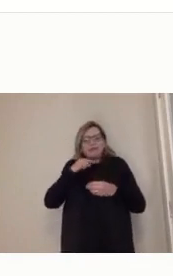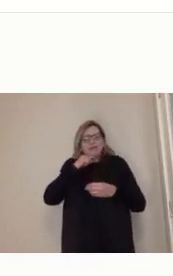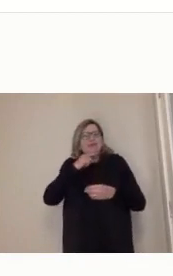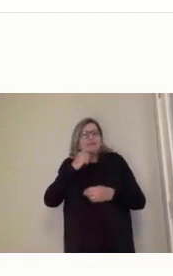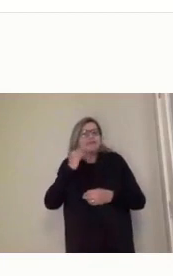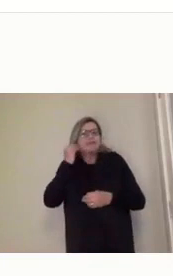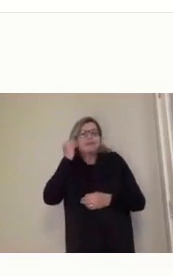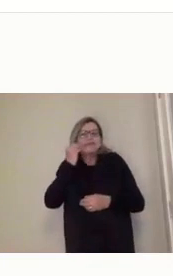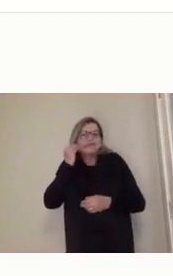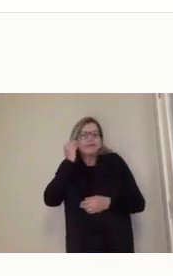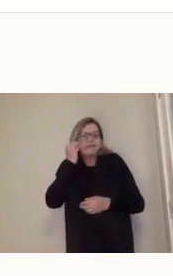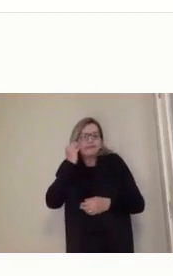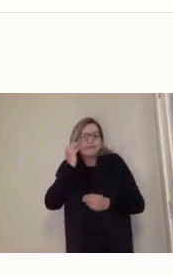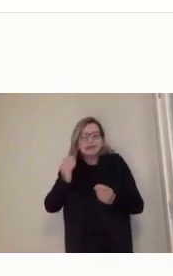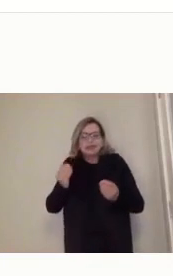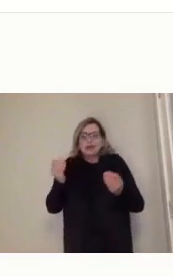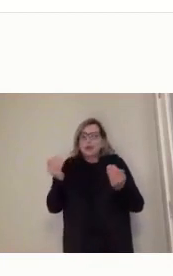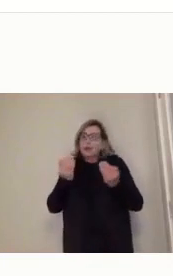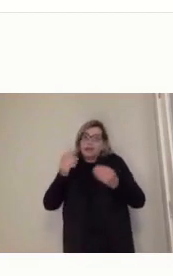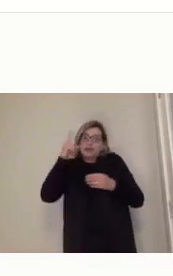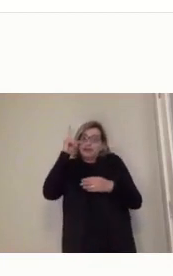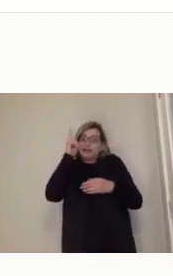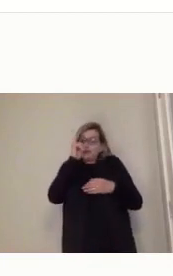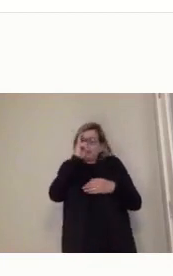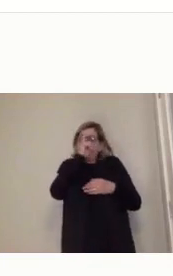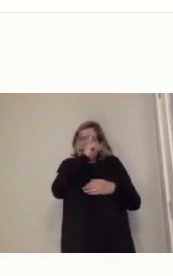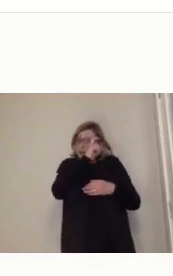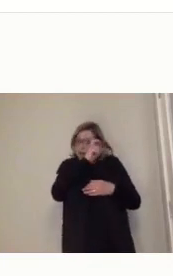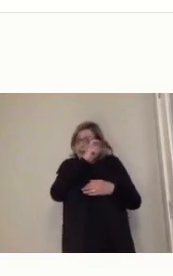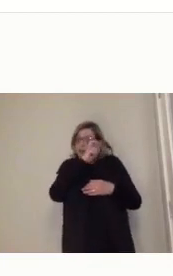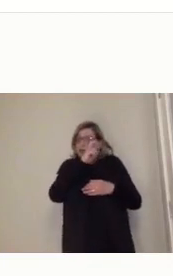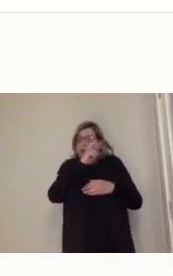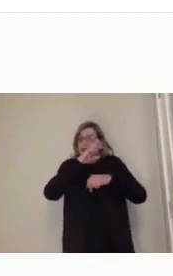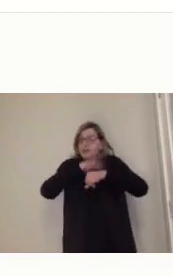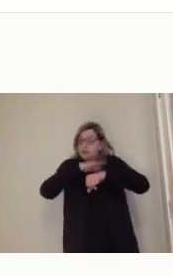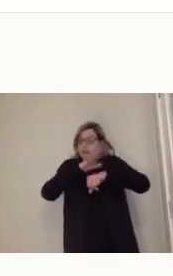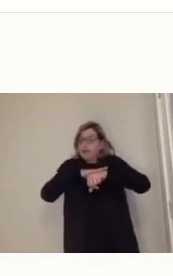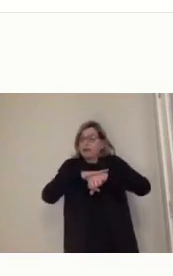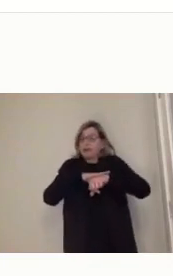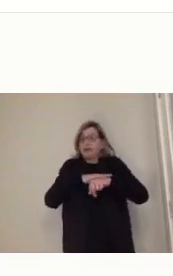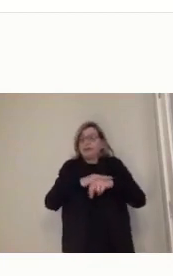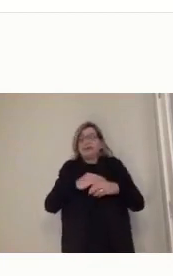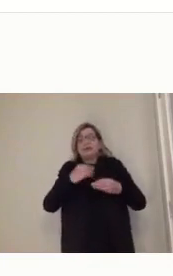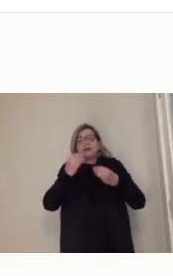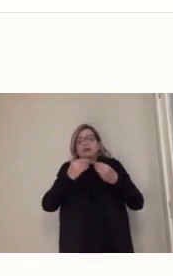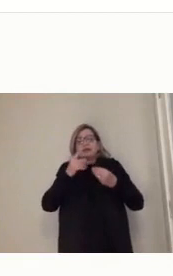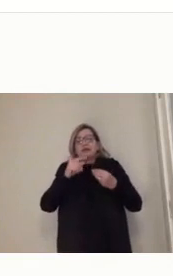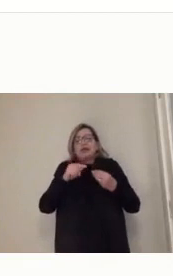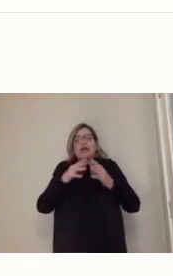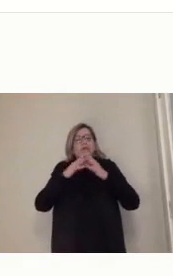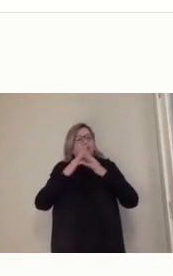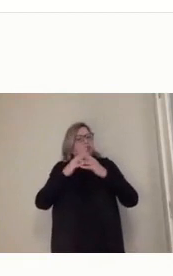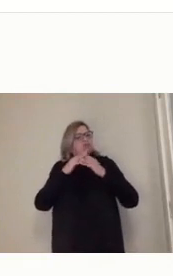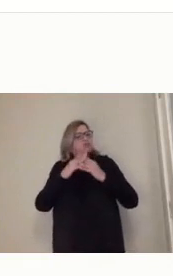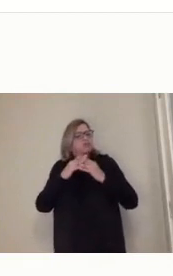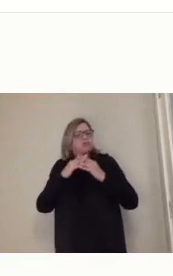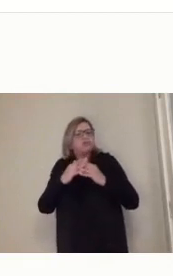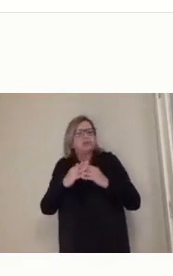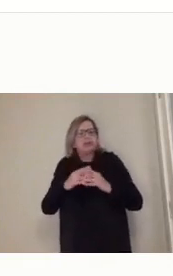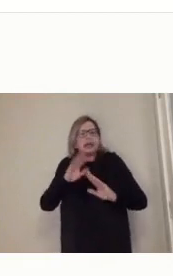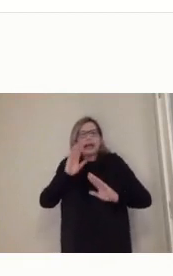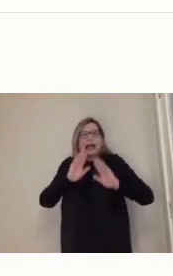de fatores, a nossa situação é até um pouco desesperadora, né? Mas se não fosse pelas facilidades que a